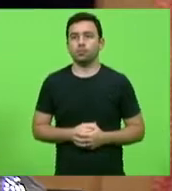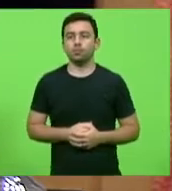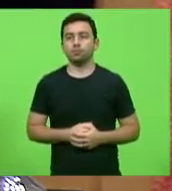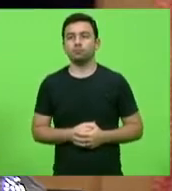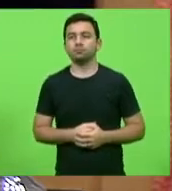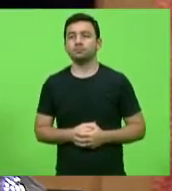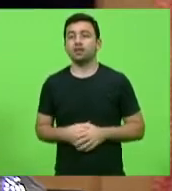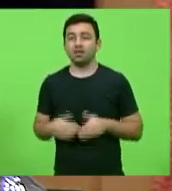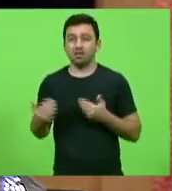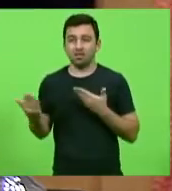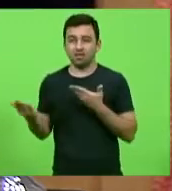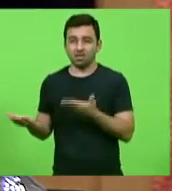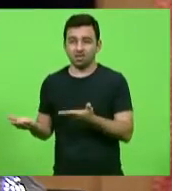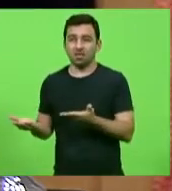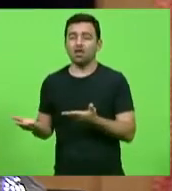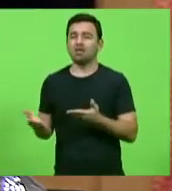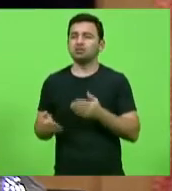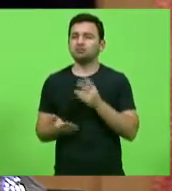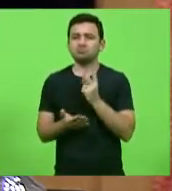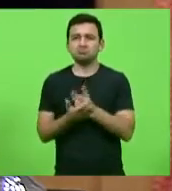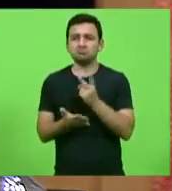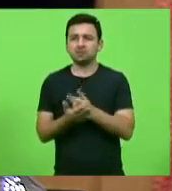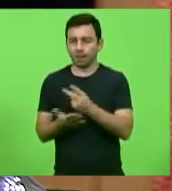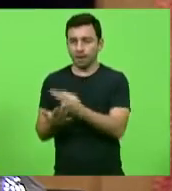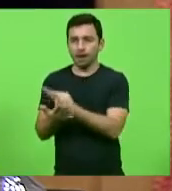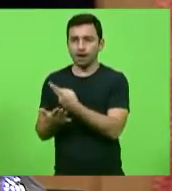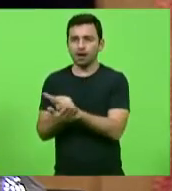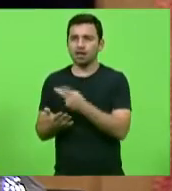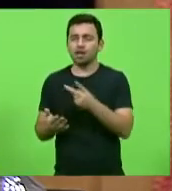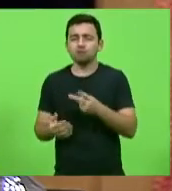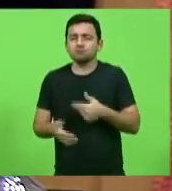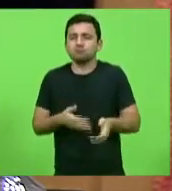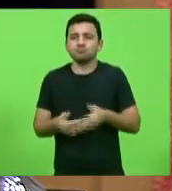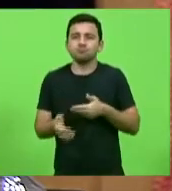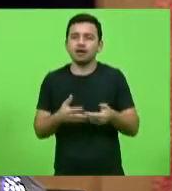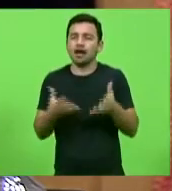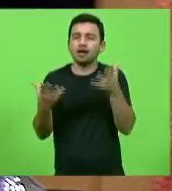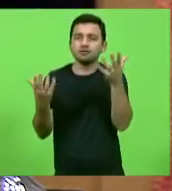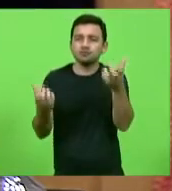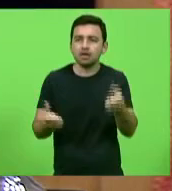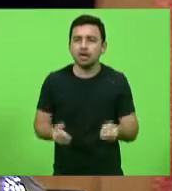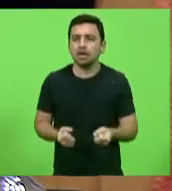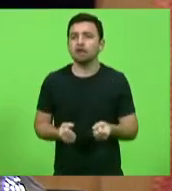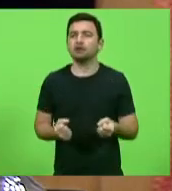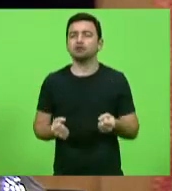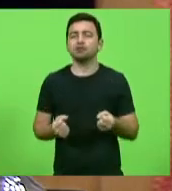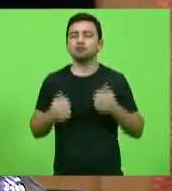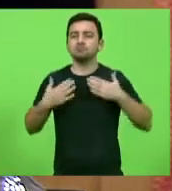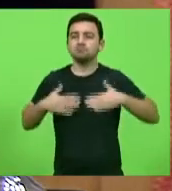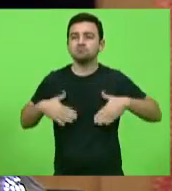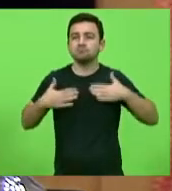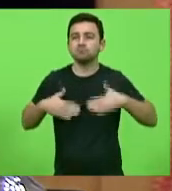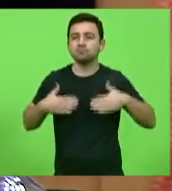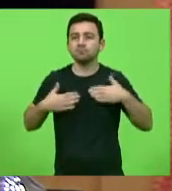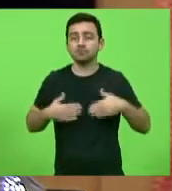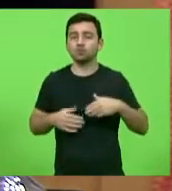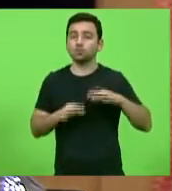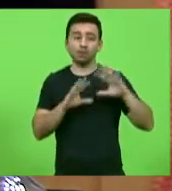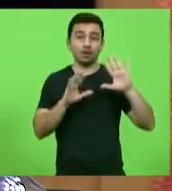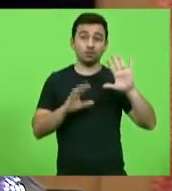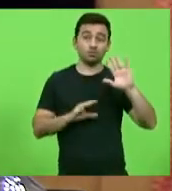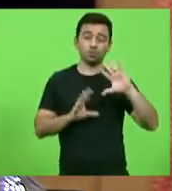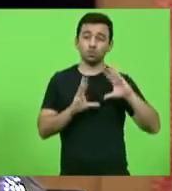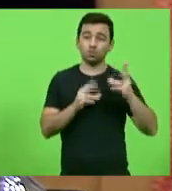as mãos para trás, diz sim, senhor, parece um santinho e todo mundo sabe que ele vai sair, vai